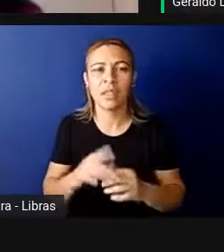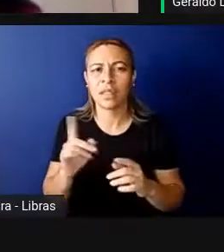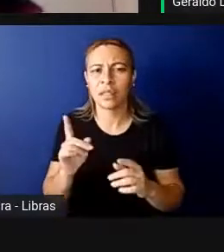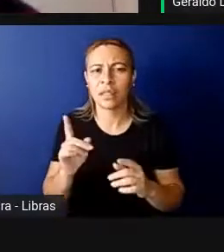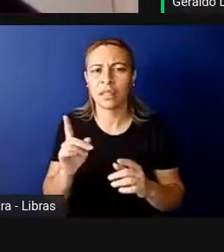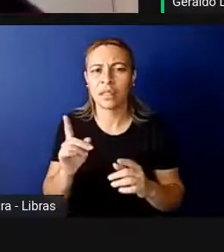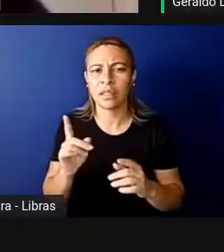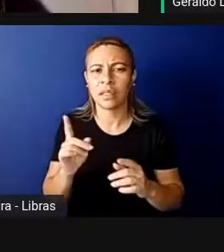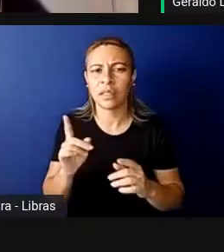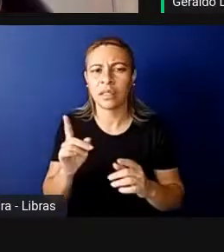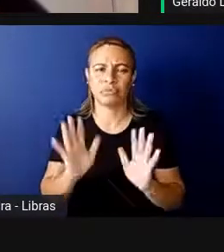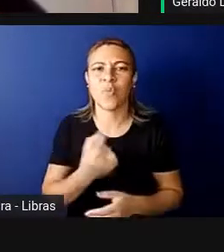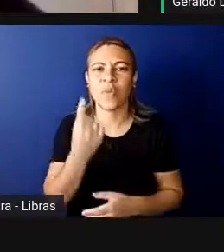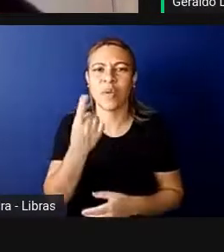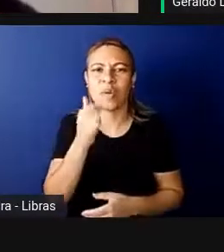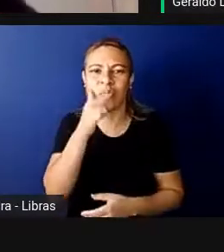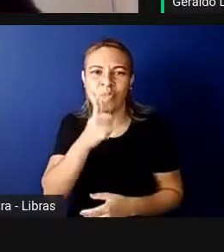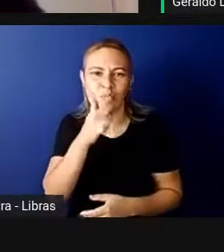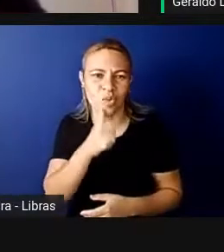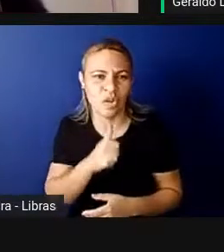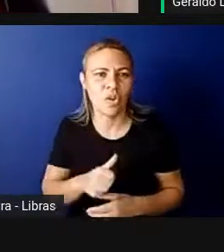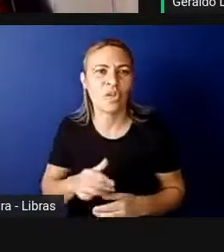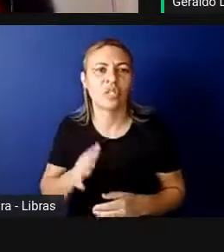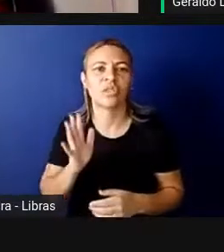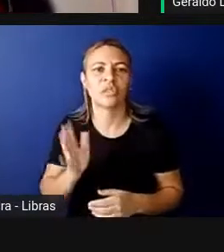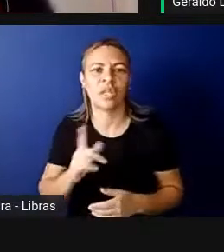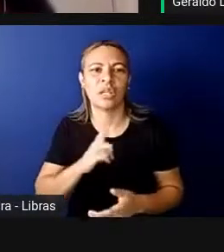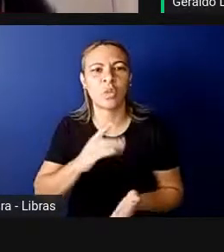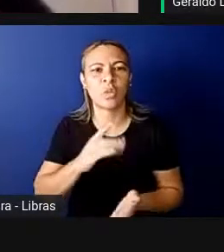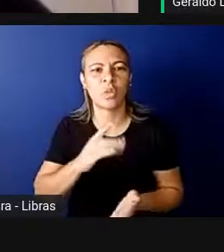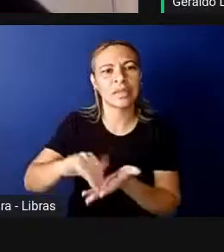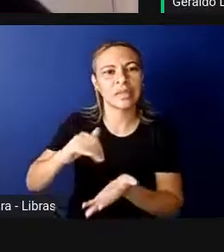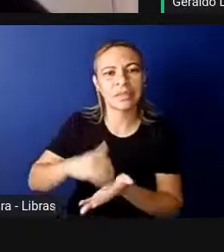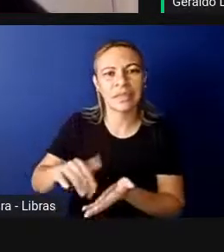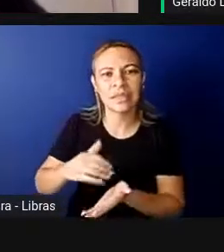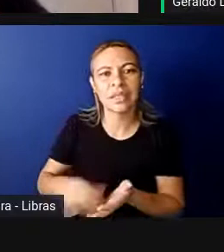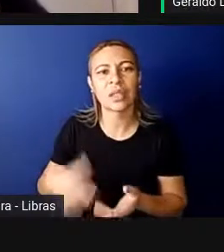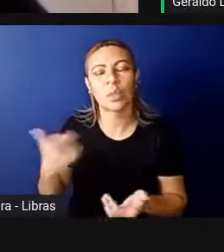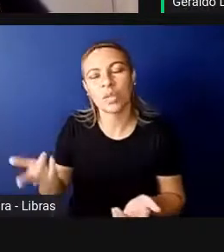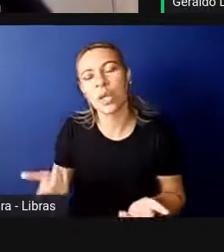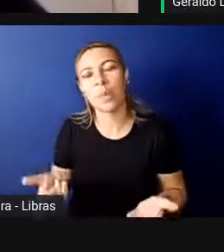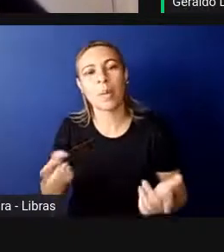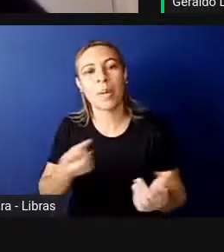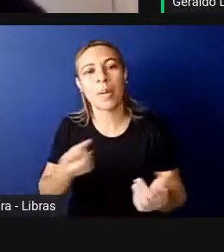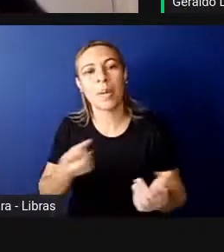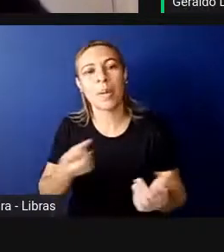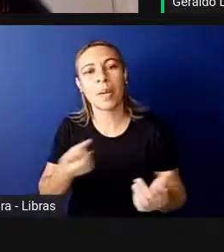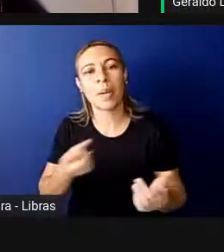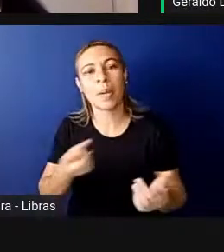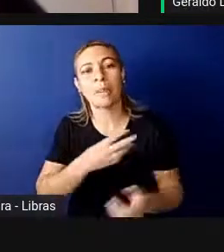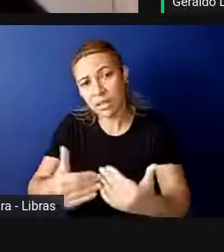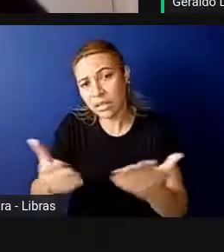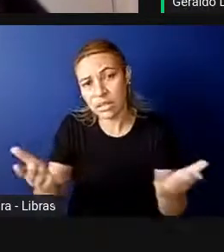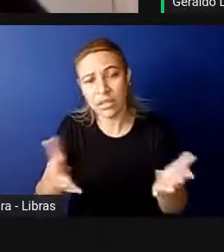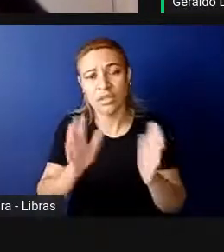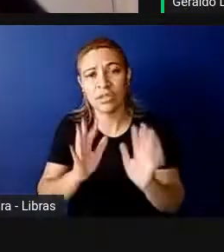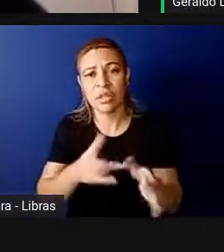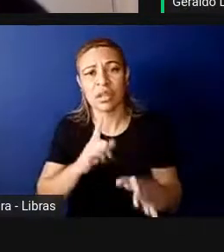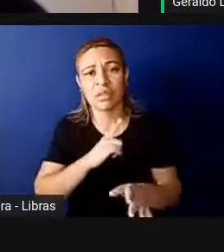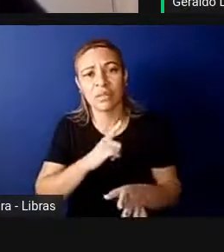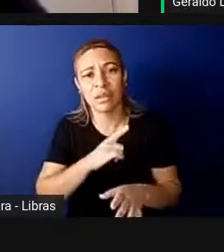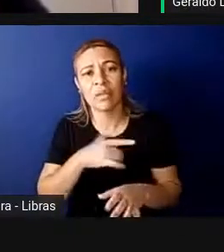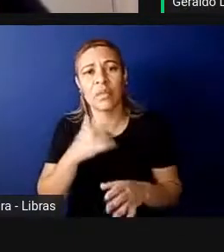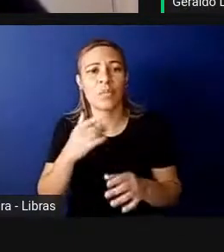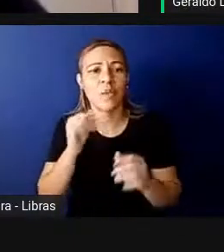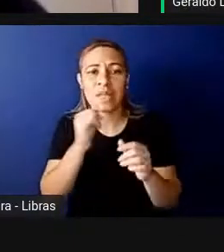uma mulher, eu já tenho uma secretária, já tenho uma ministra, então eu já tenho aqui o exemplo para as mulheres e meninas de todo o Brasil